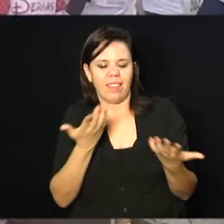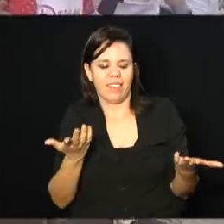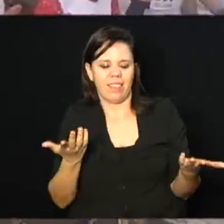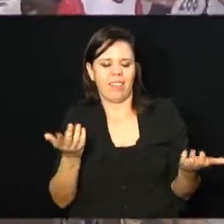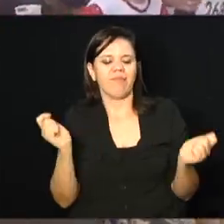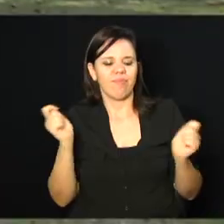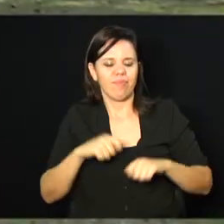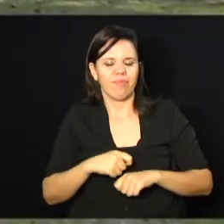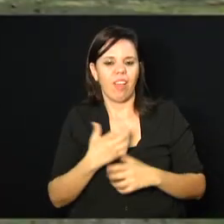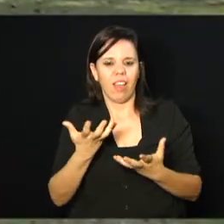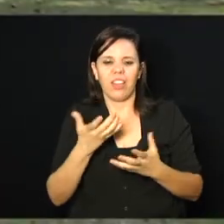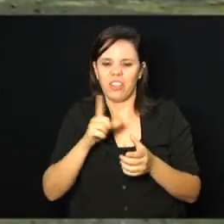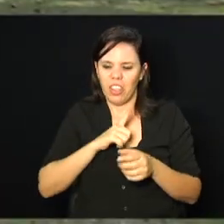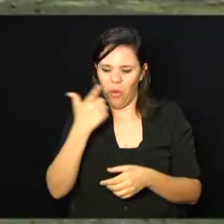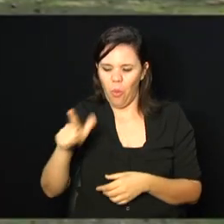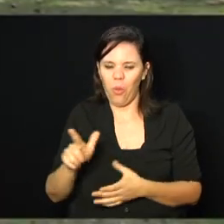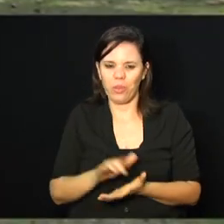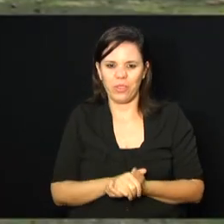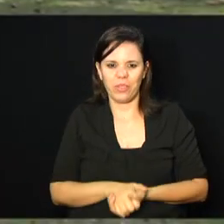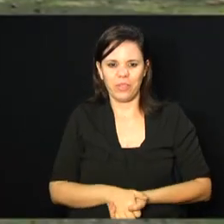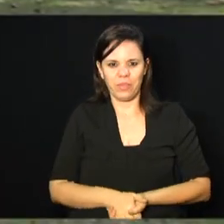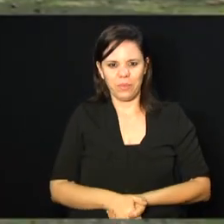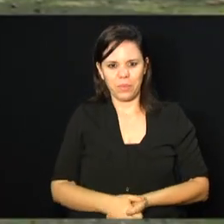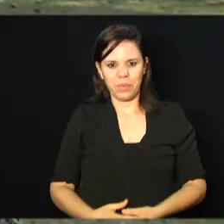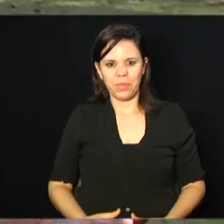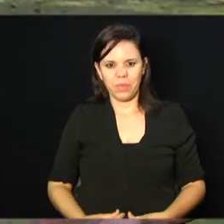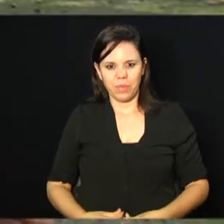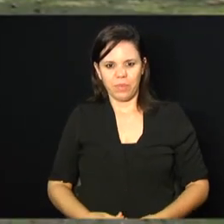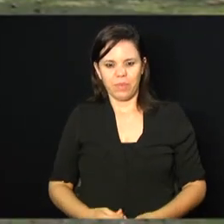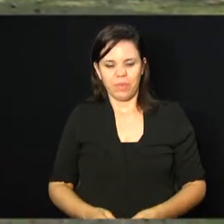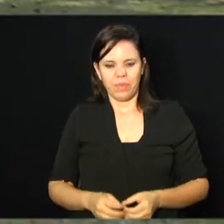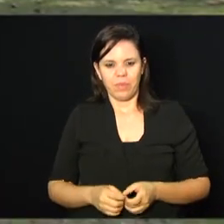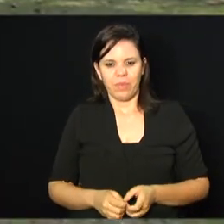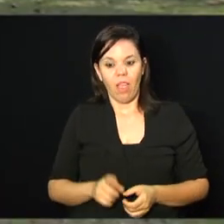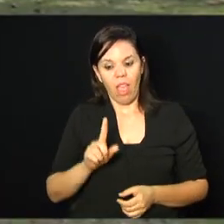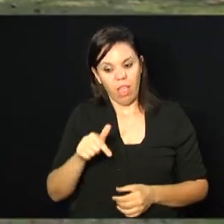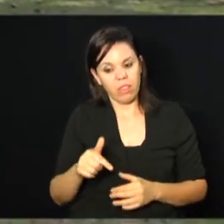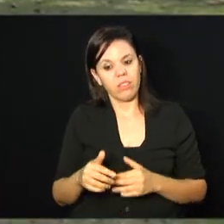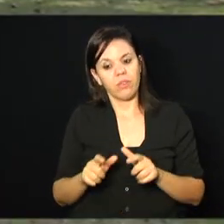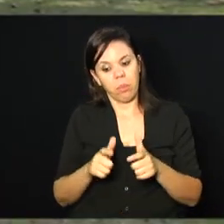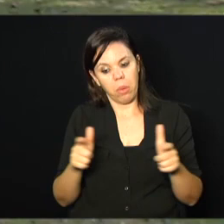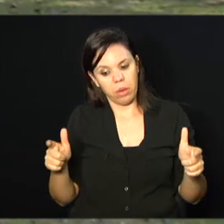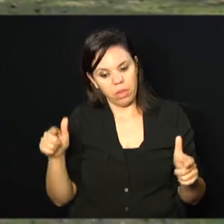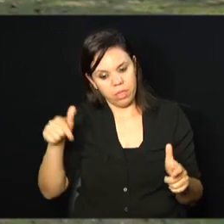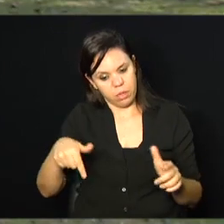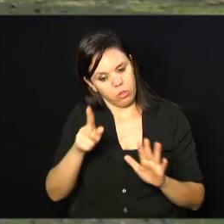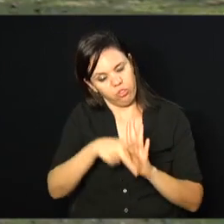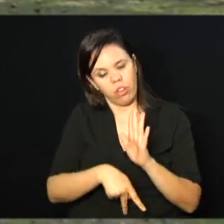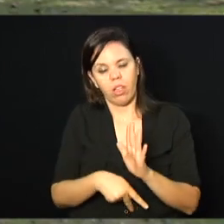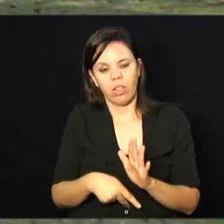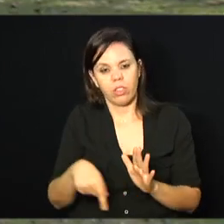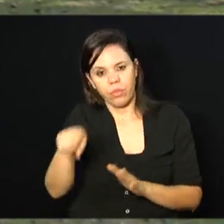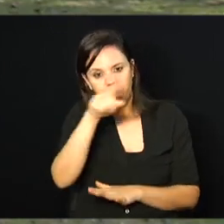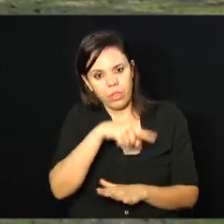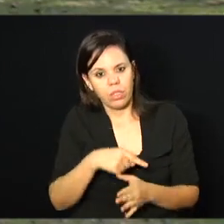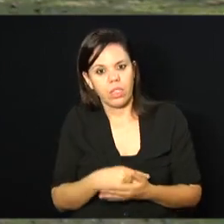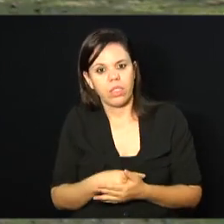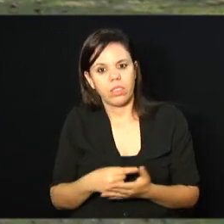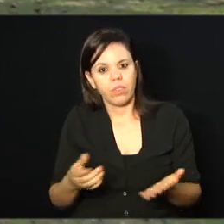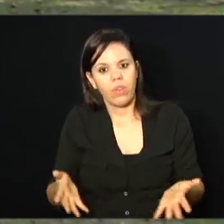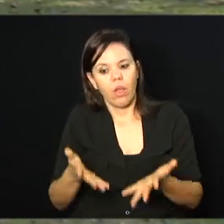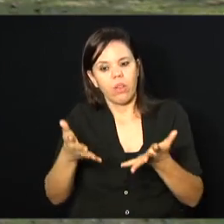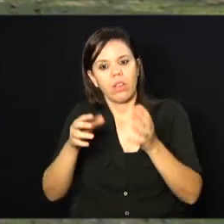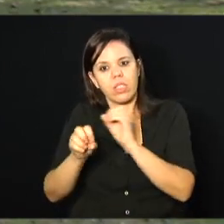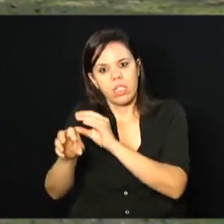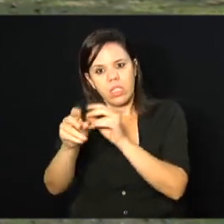fala, quero ter outro. fazer, né? É assim que foi crescendo, né? E aí, vocês vão plantando essa semente, vão